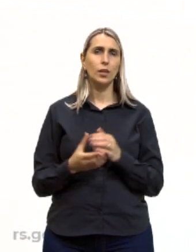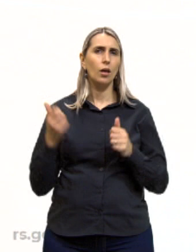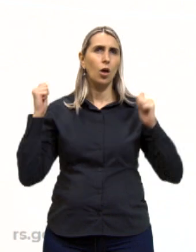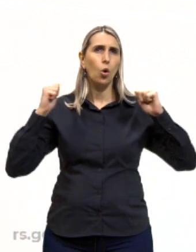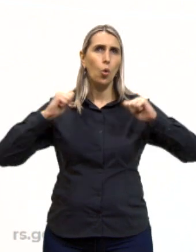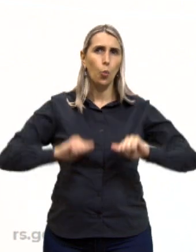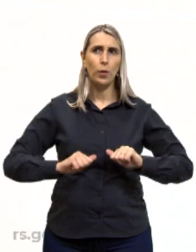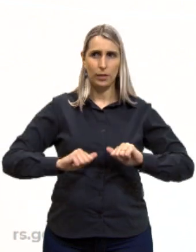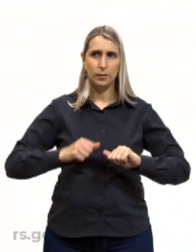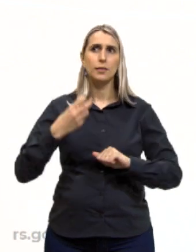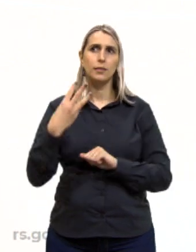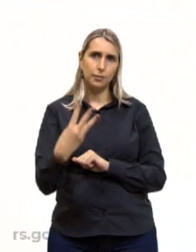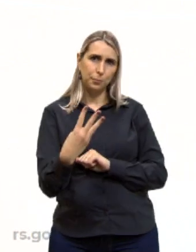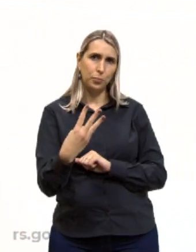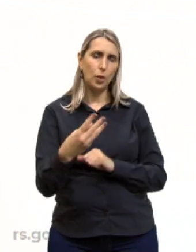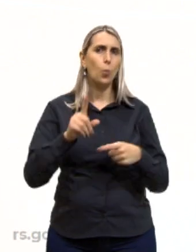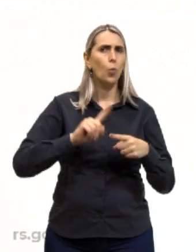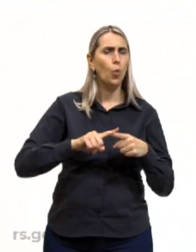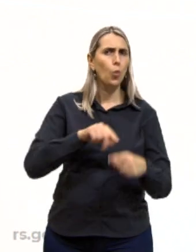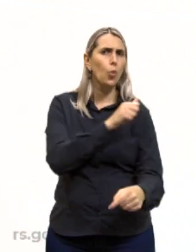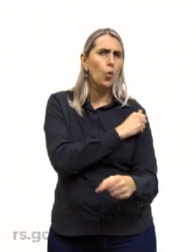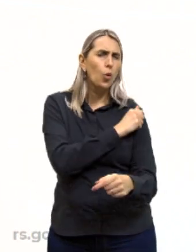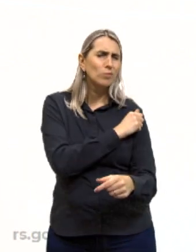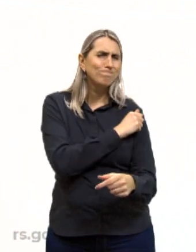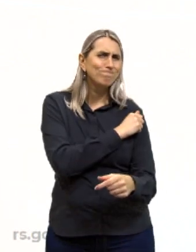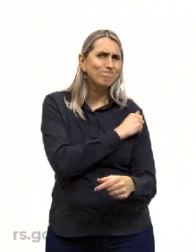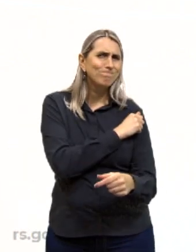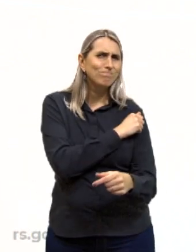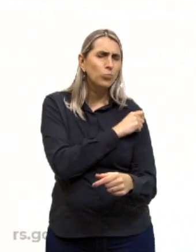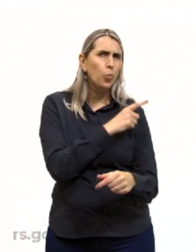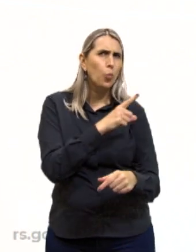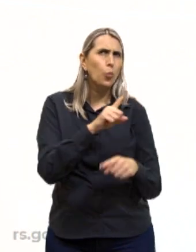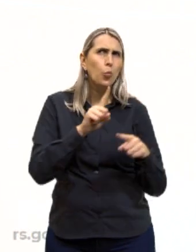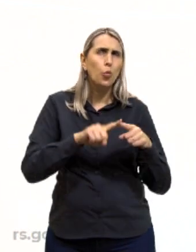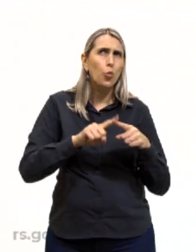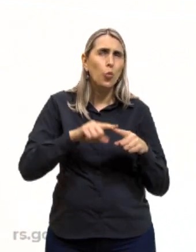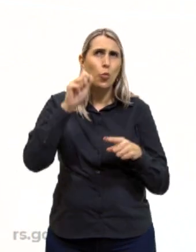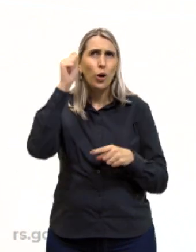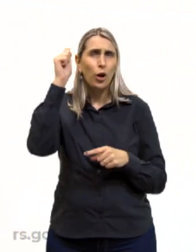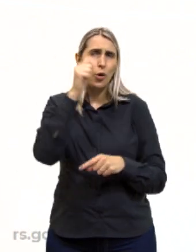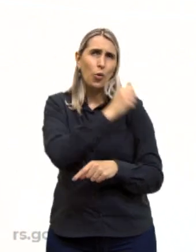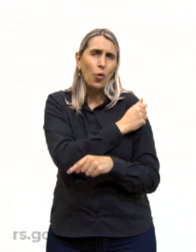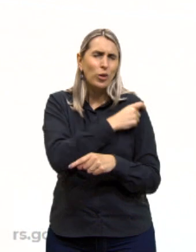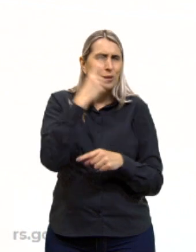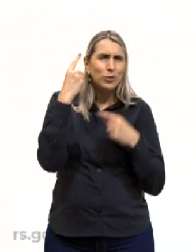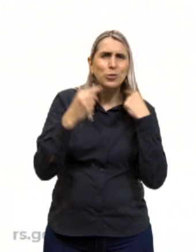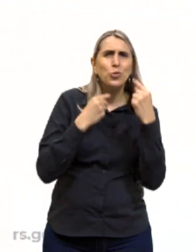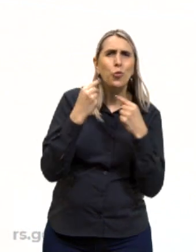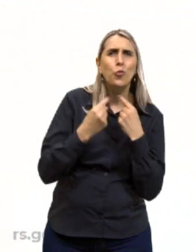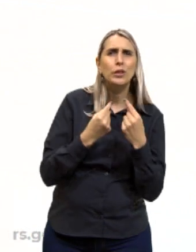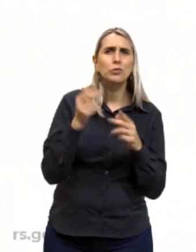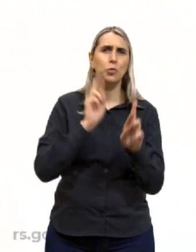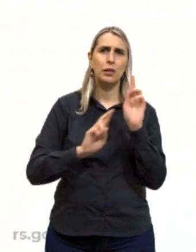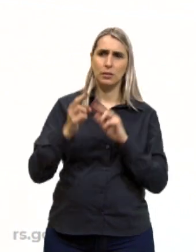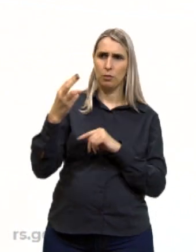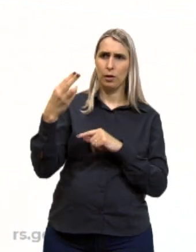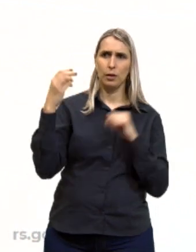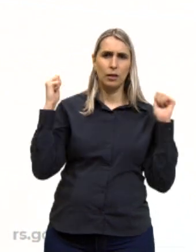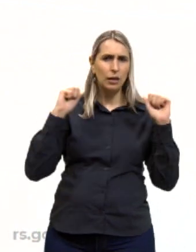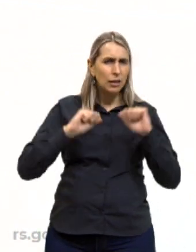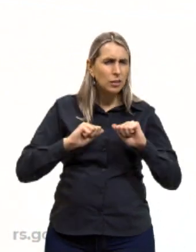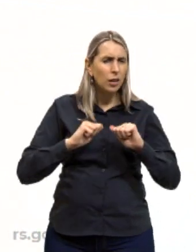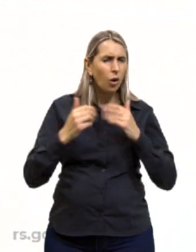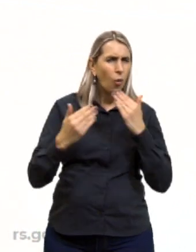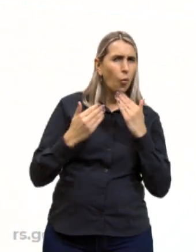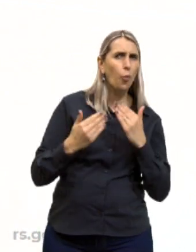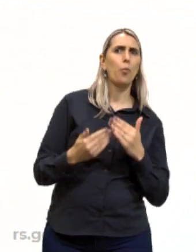Competência 3. Por que que os alunos têm tanta dúvida em relação a essa competência? Porque ela,